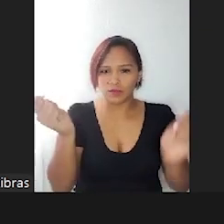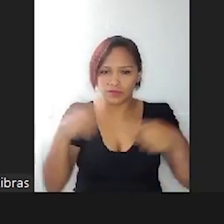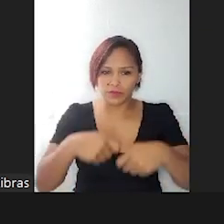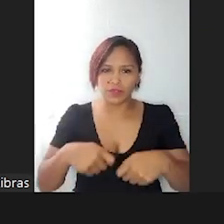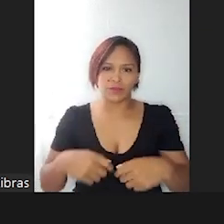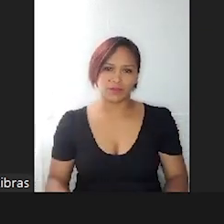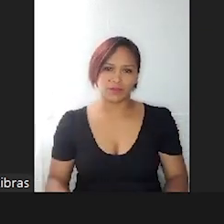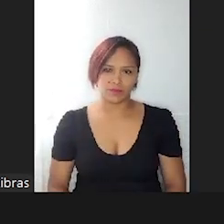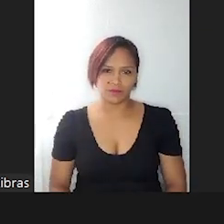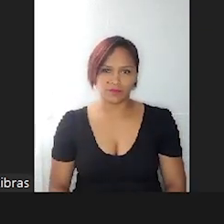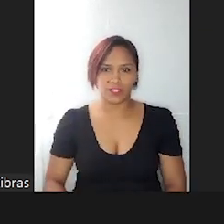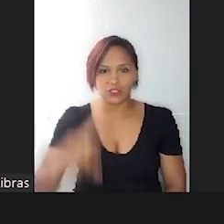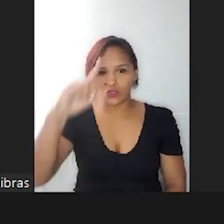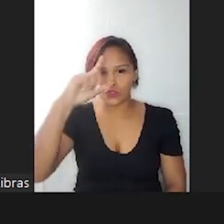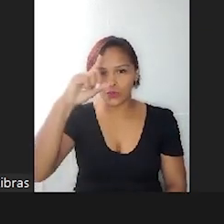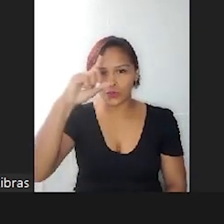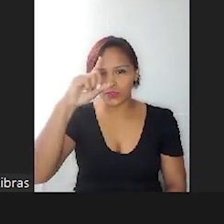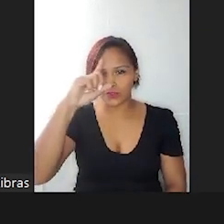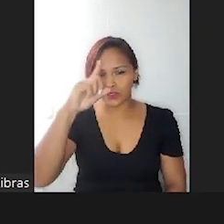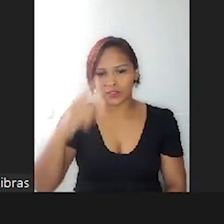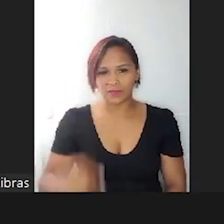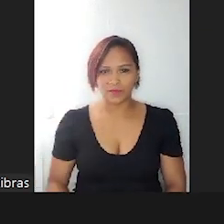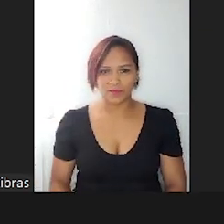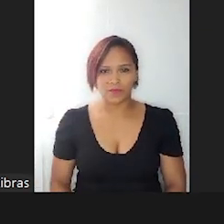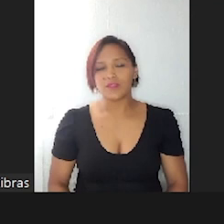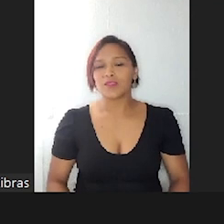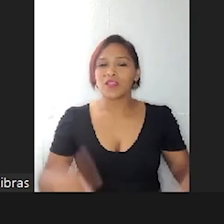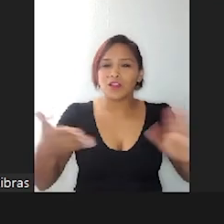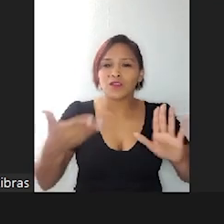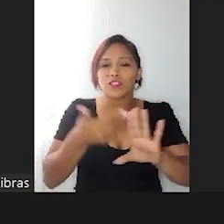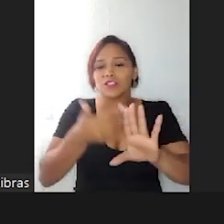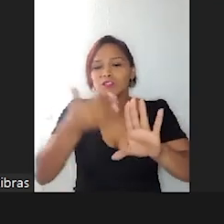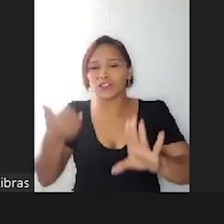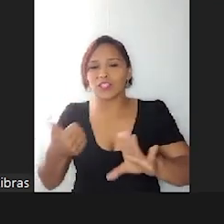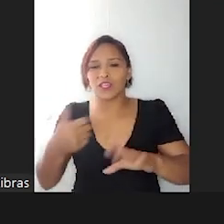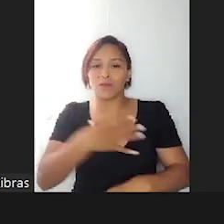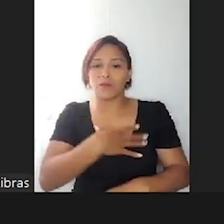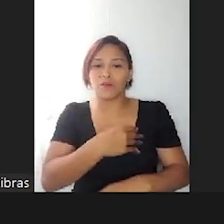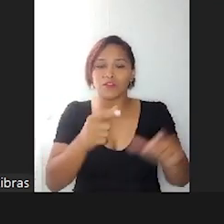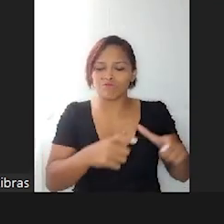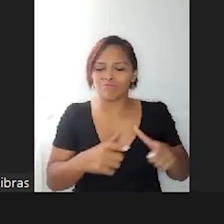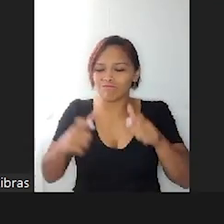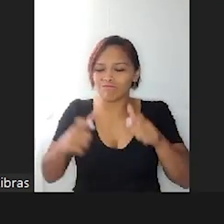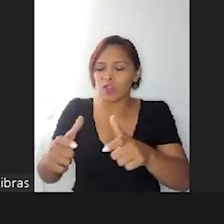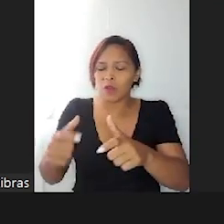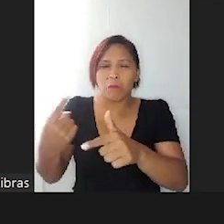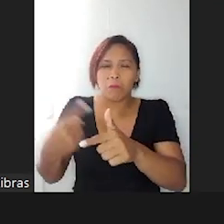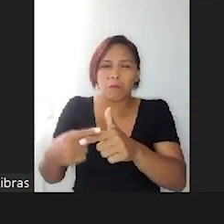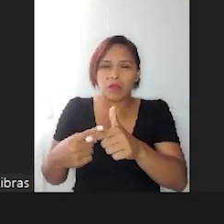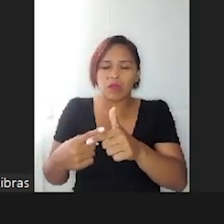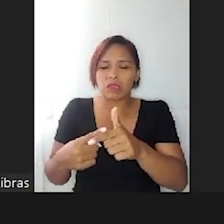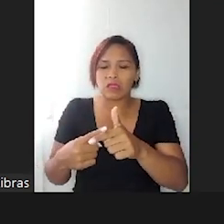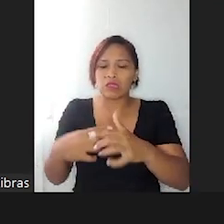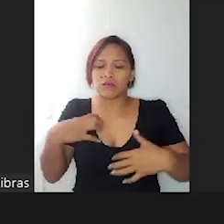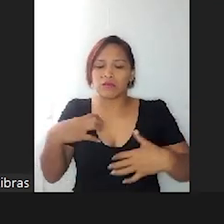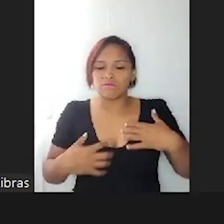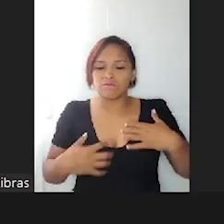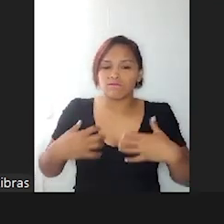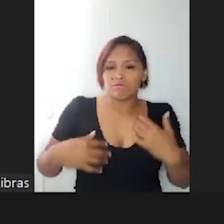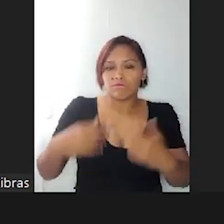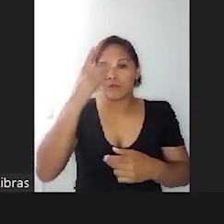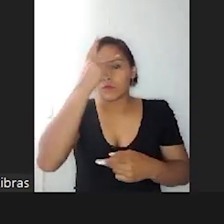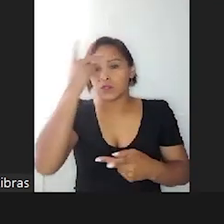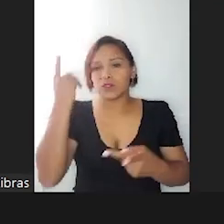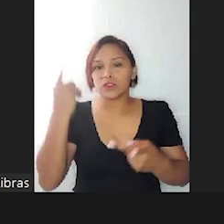diário. Eu já tirei o Gabriel de lugares porque tava incomodando as pessoas, porque